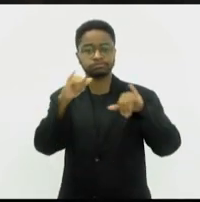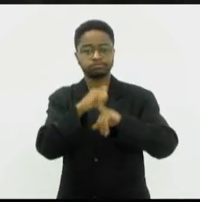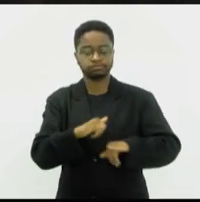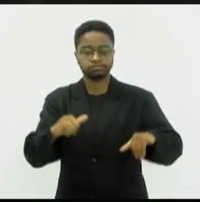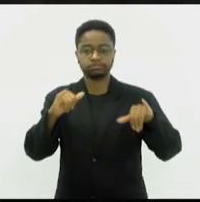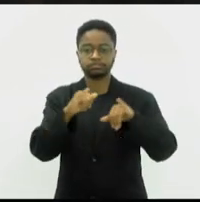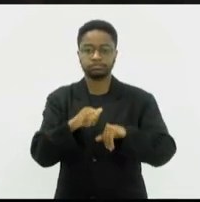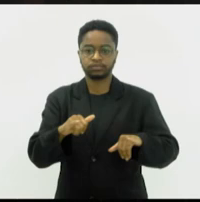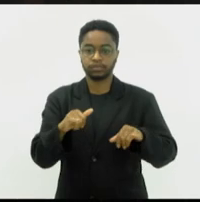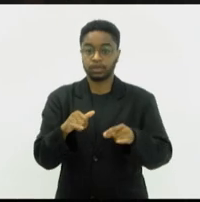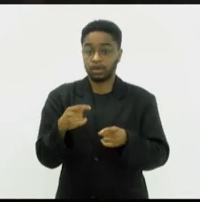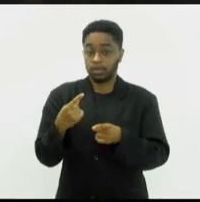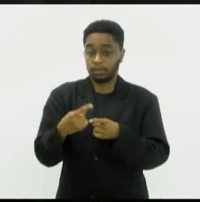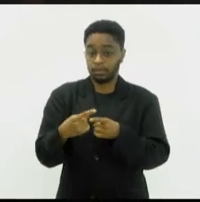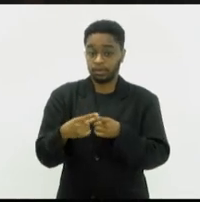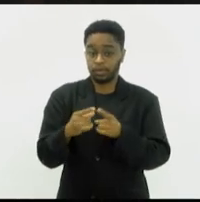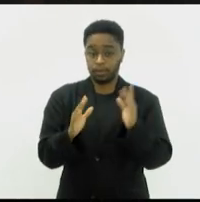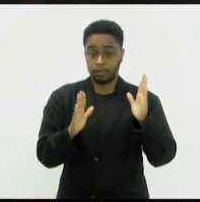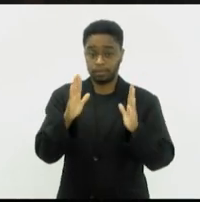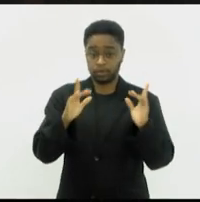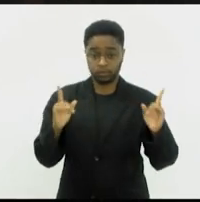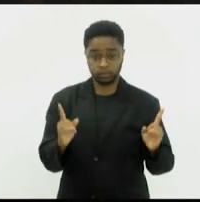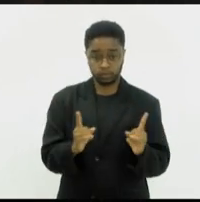porque, no médio prazo,